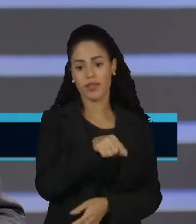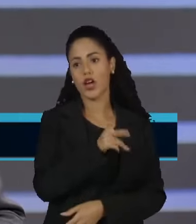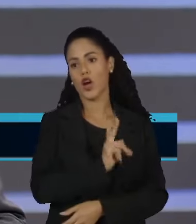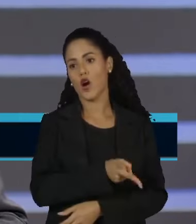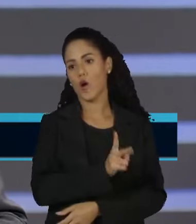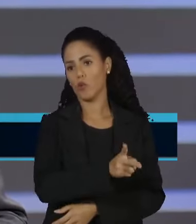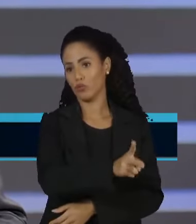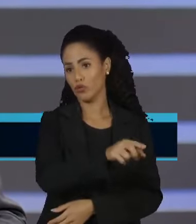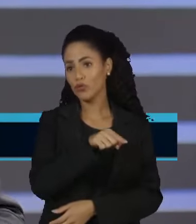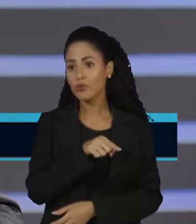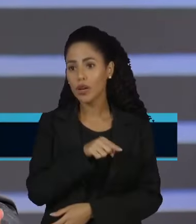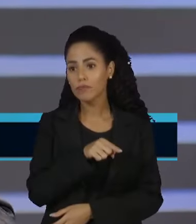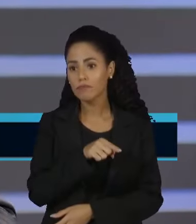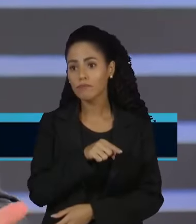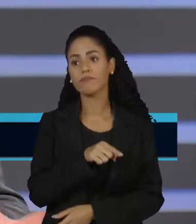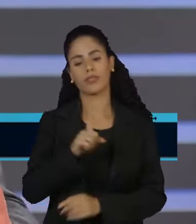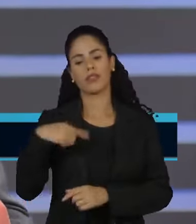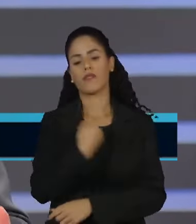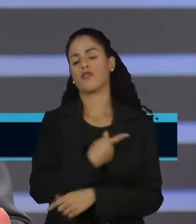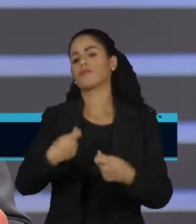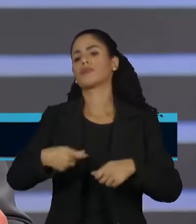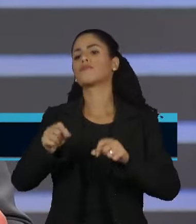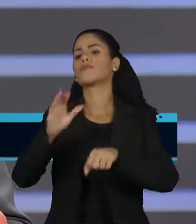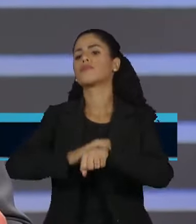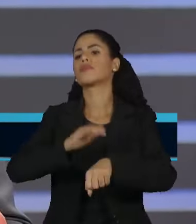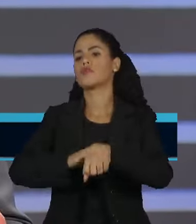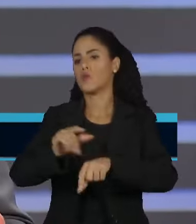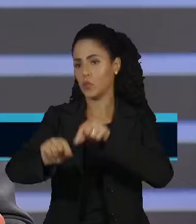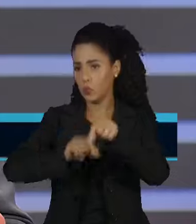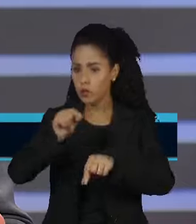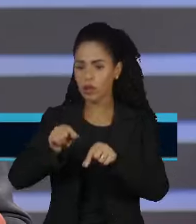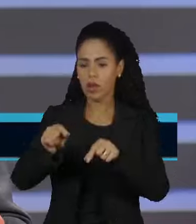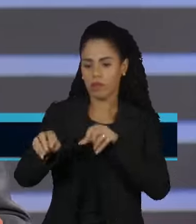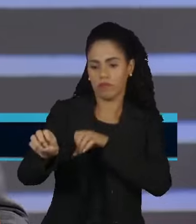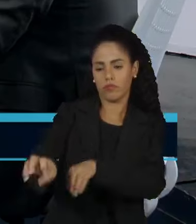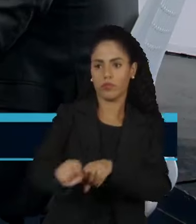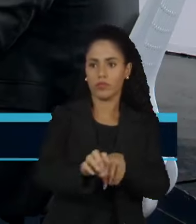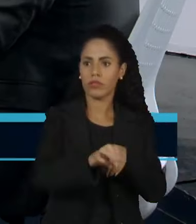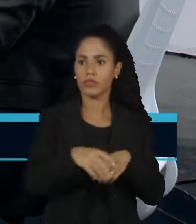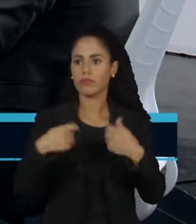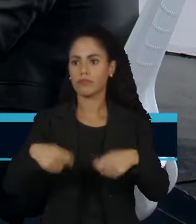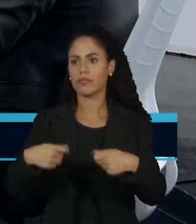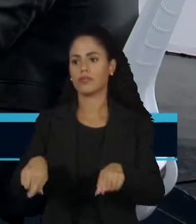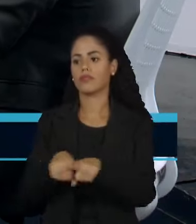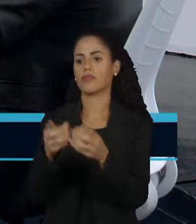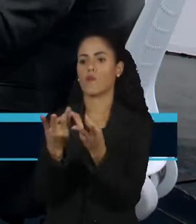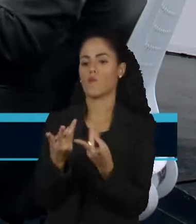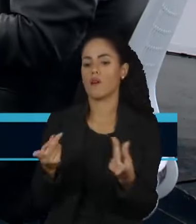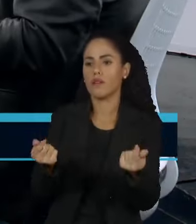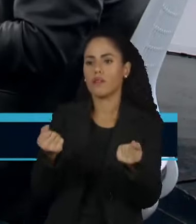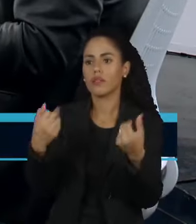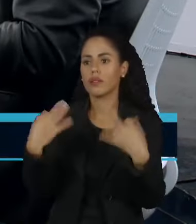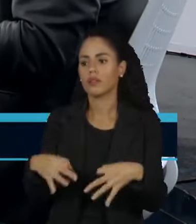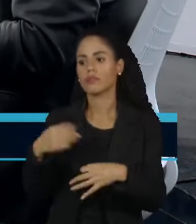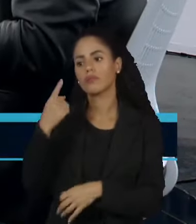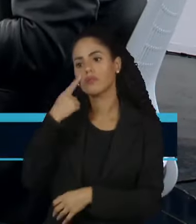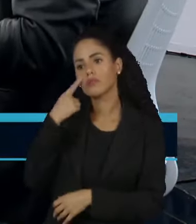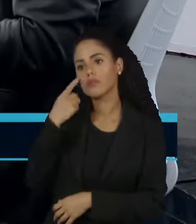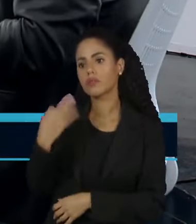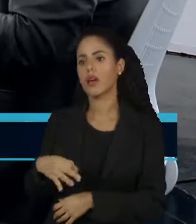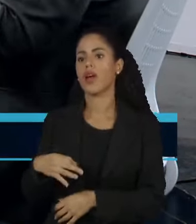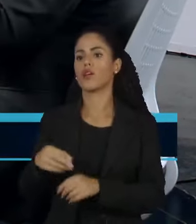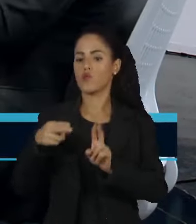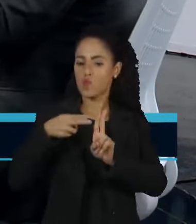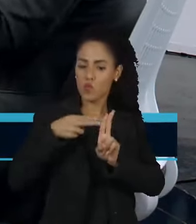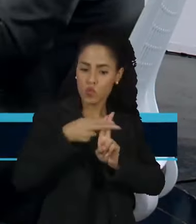é muito pouco. A gente precisa o quê? A gente está universalizando a educação, mas a educação não tem qualidade. A gente tem um SUS